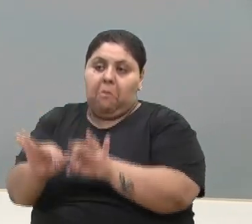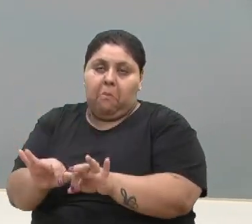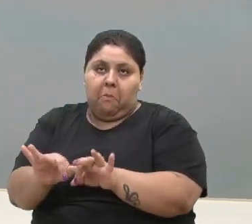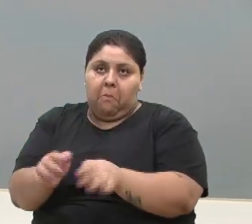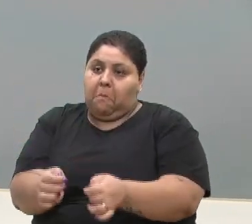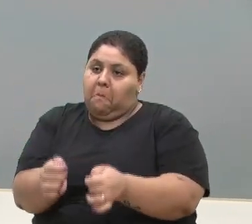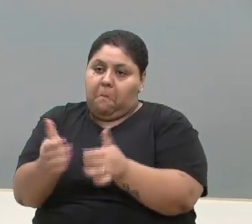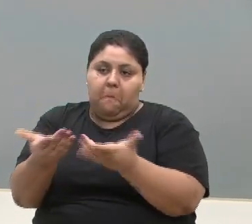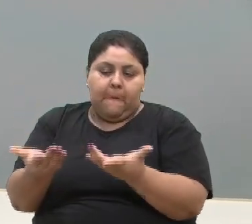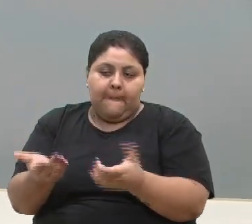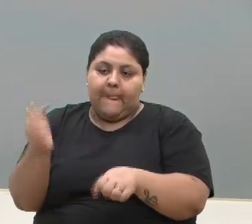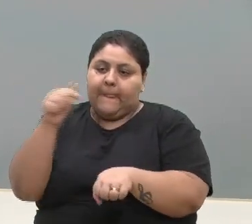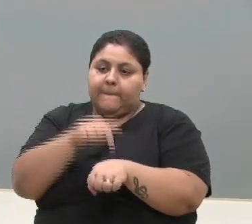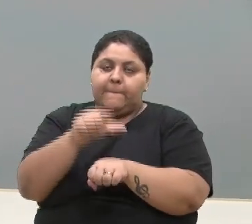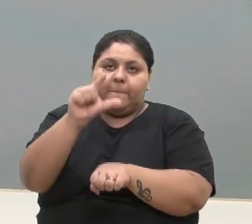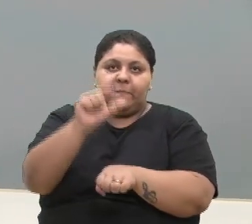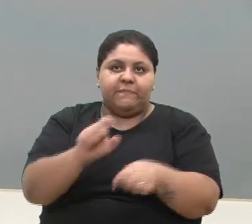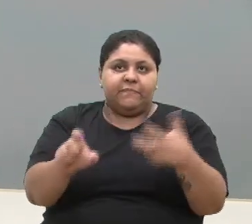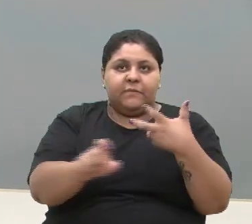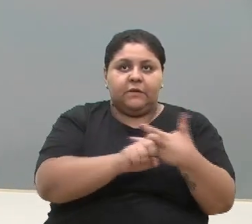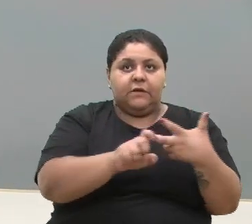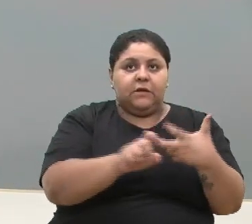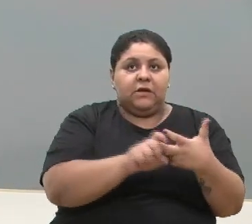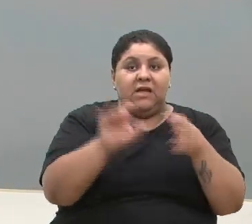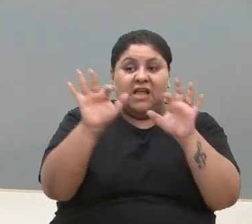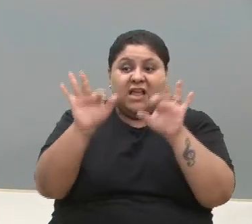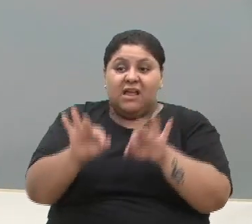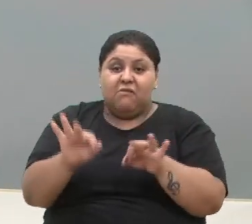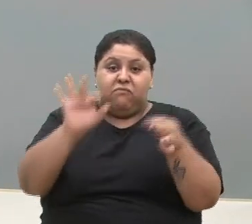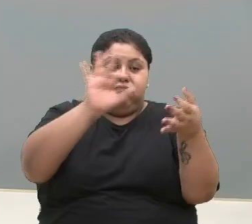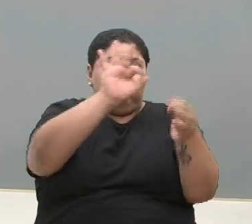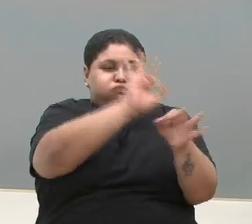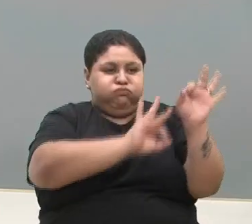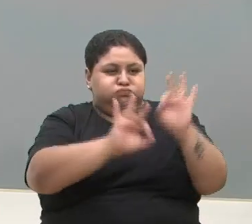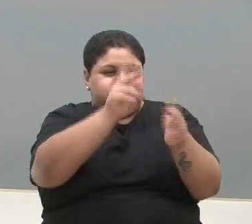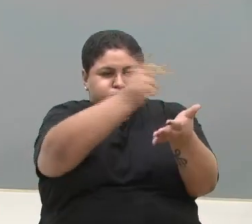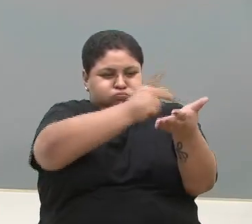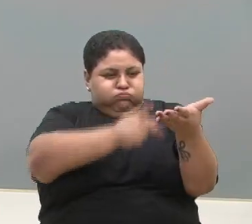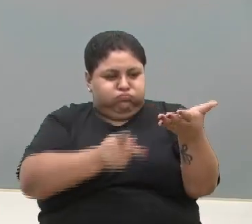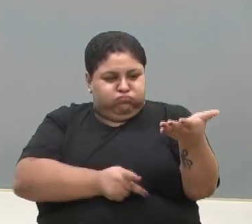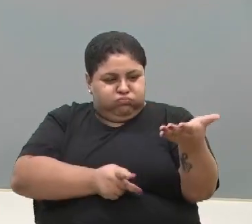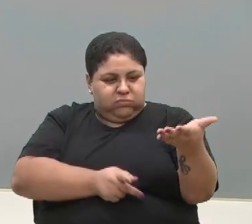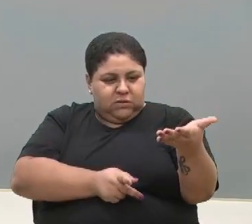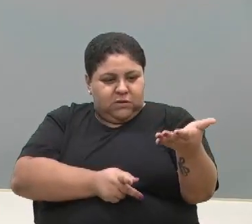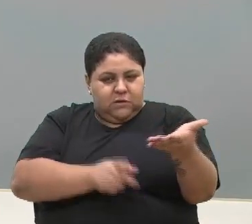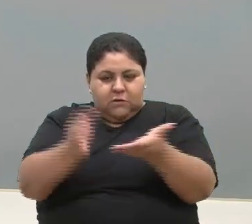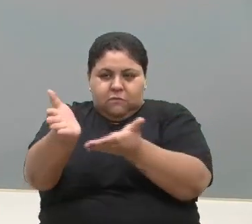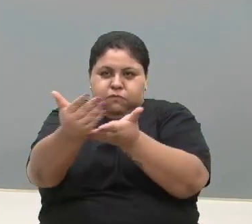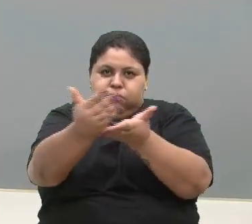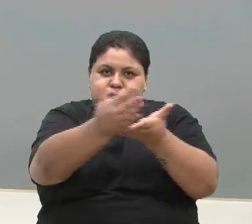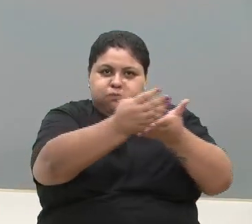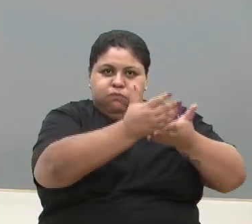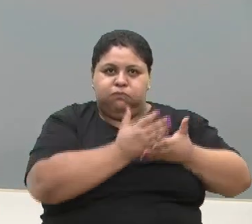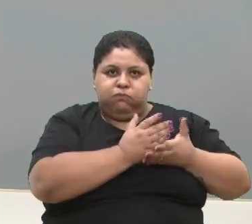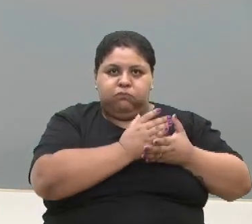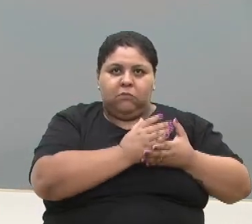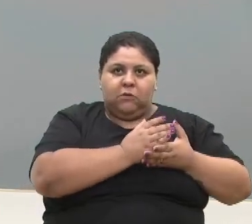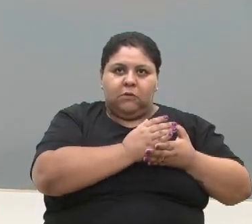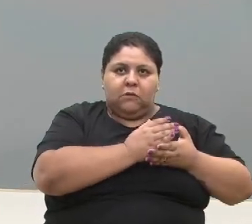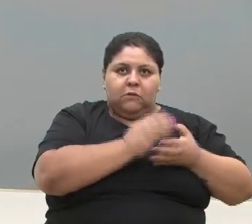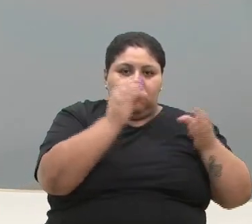até que eu estava há pouco tempo no executivo ali, estamos concluindo esse mapeamento e buscando recursos para prevenção e relocação dessas